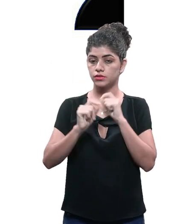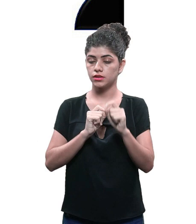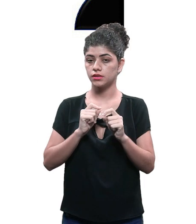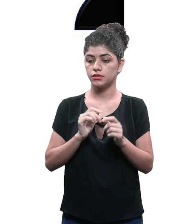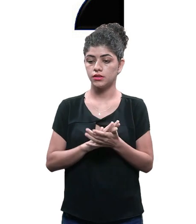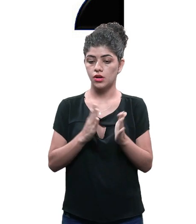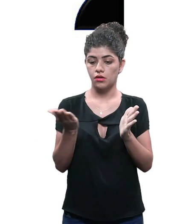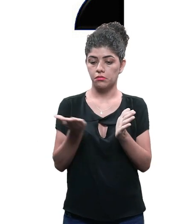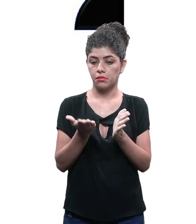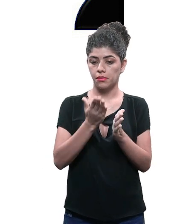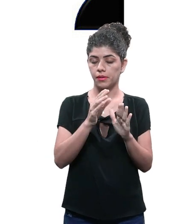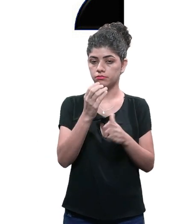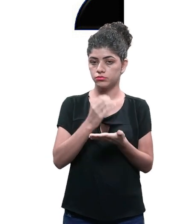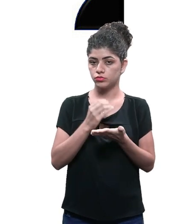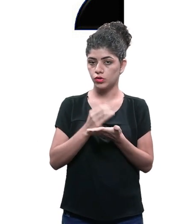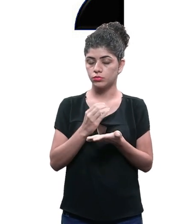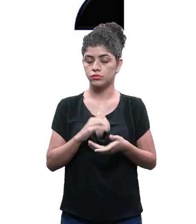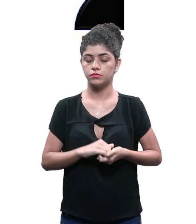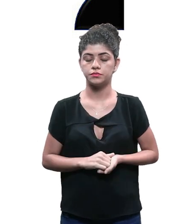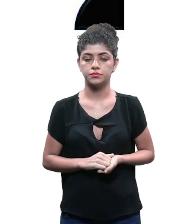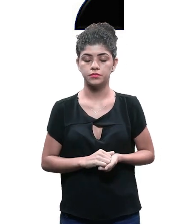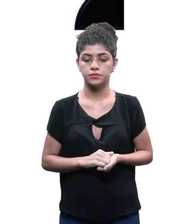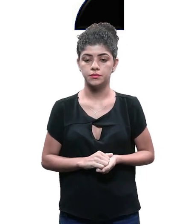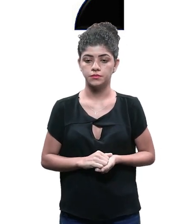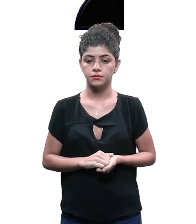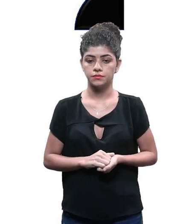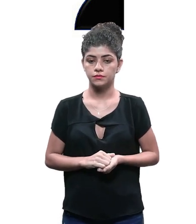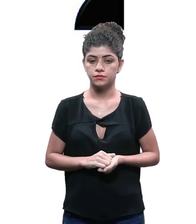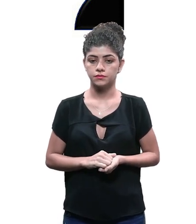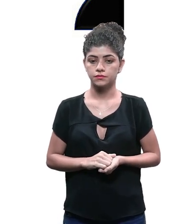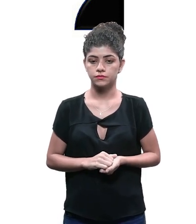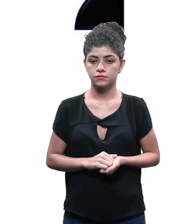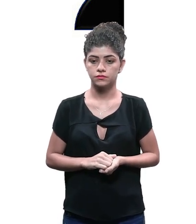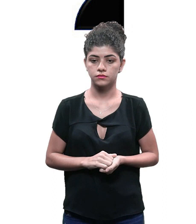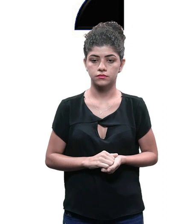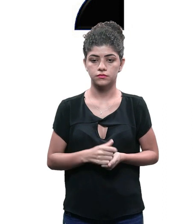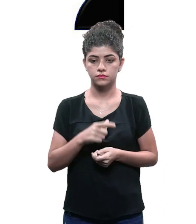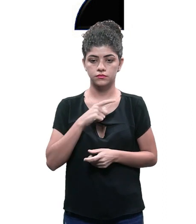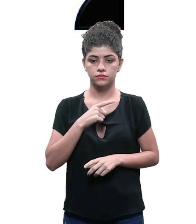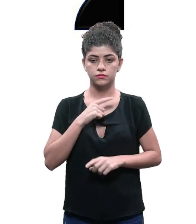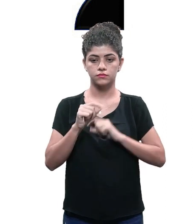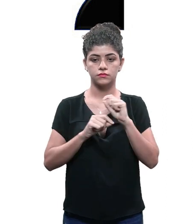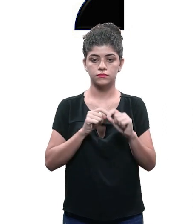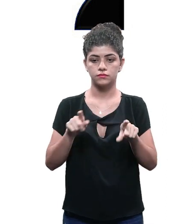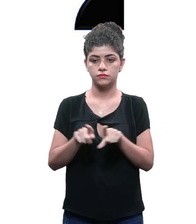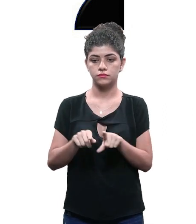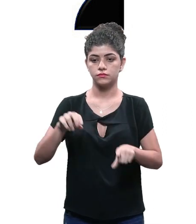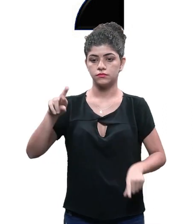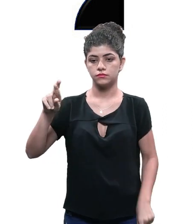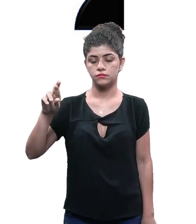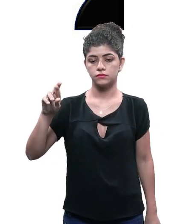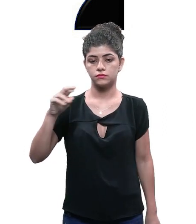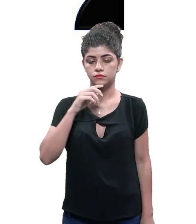você ter um objeto graduado pra medir. Então um quilo de água aqui eu tenho na